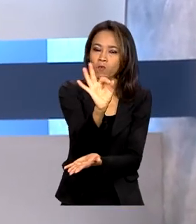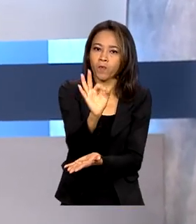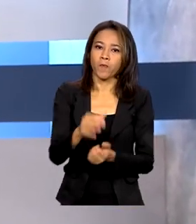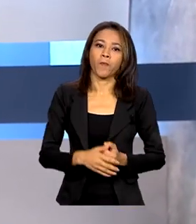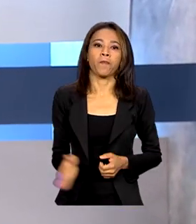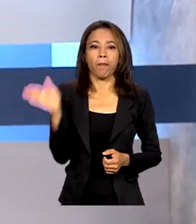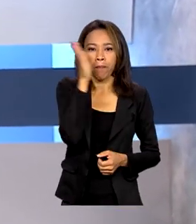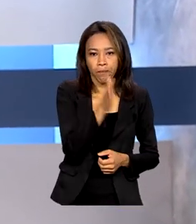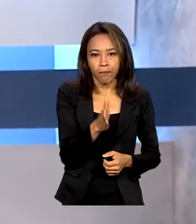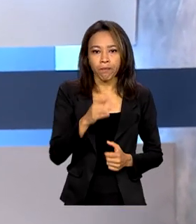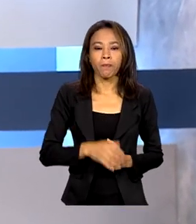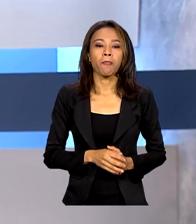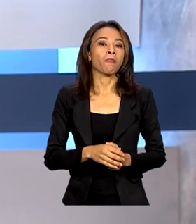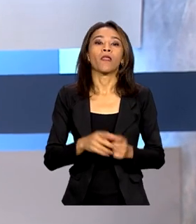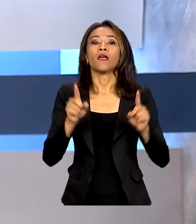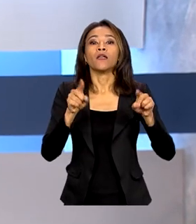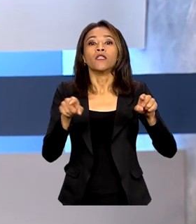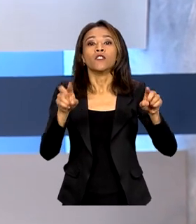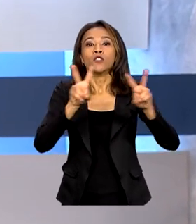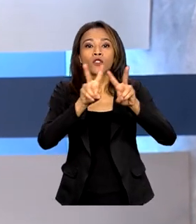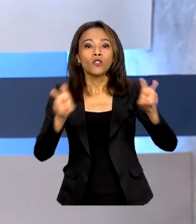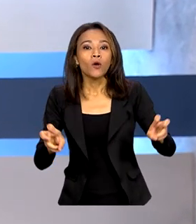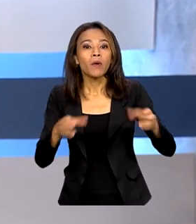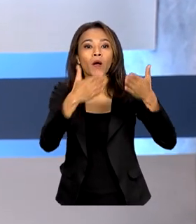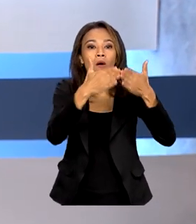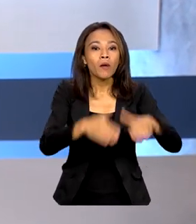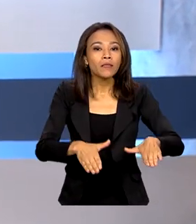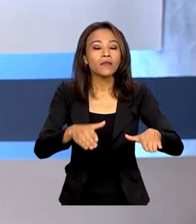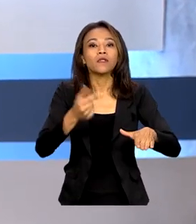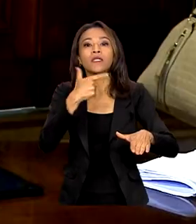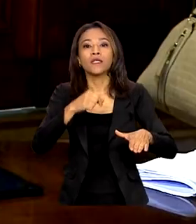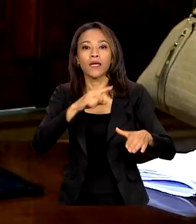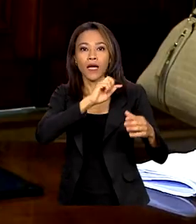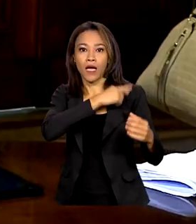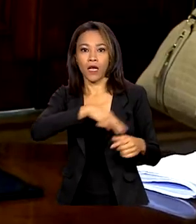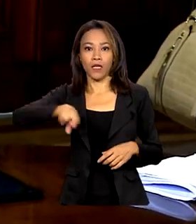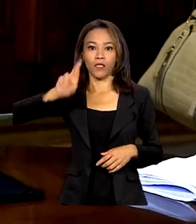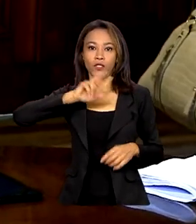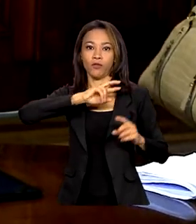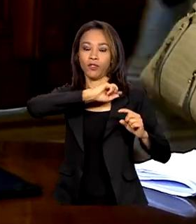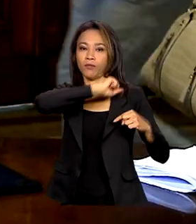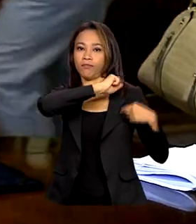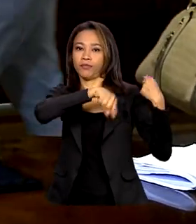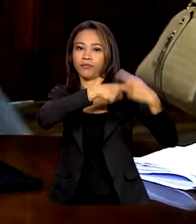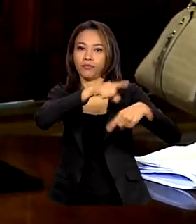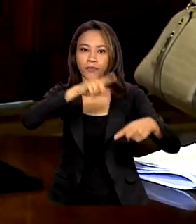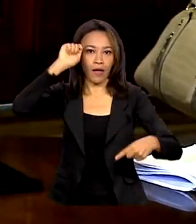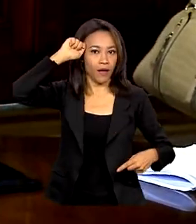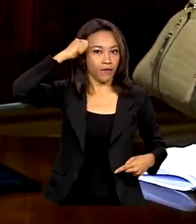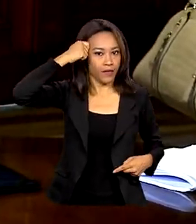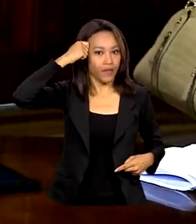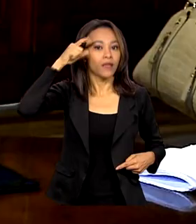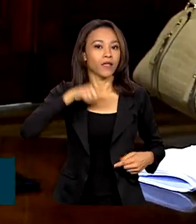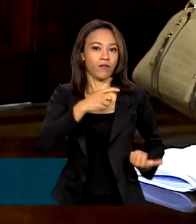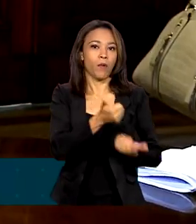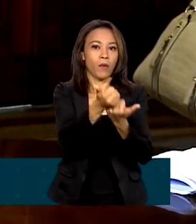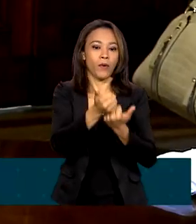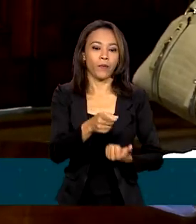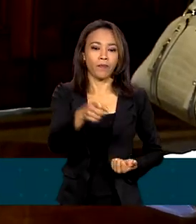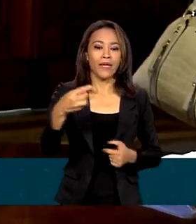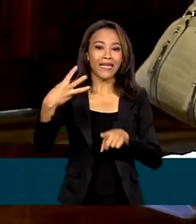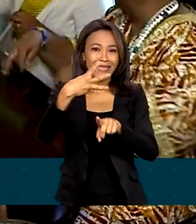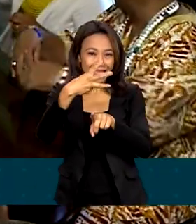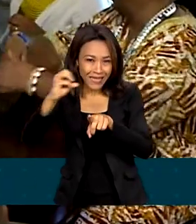de reparação em favor de religiões de matriz africana ganharam reforço. Cerca de 300 inquéritos